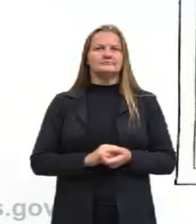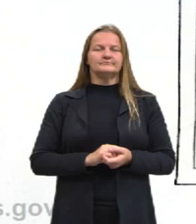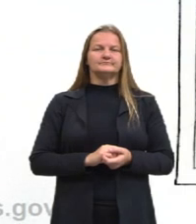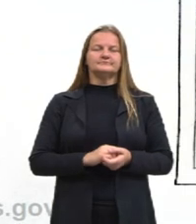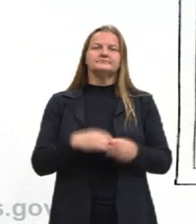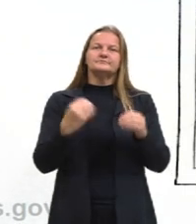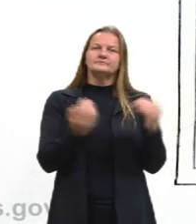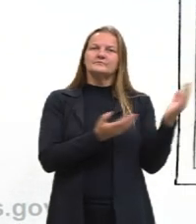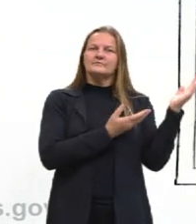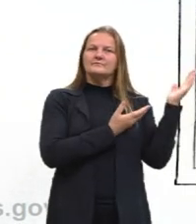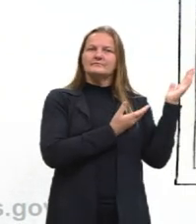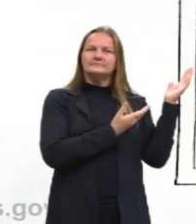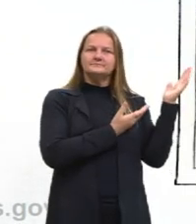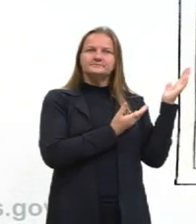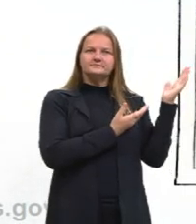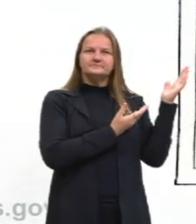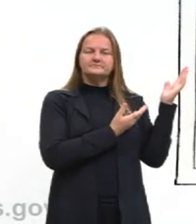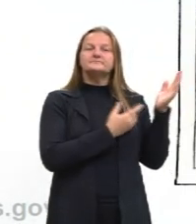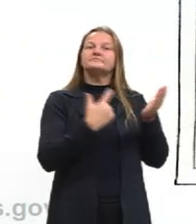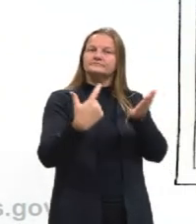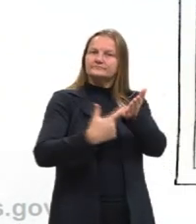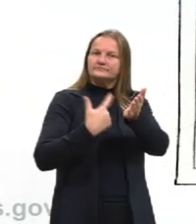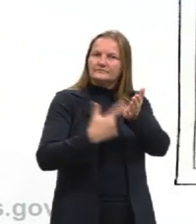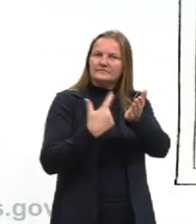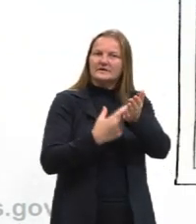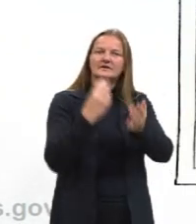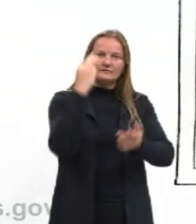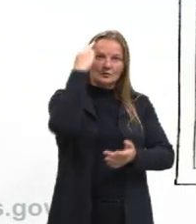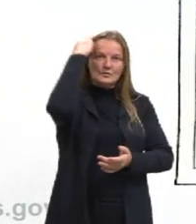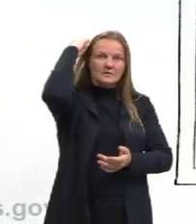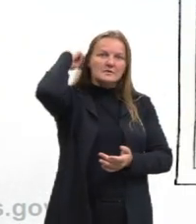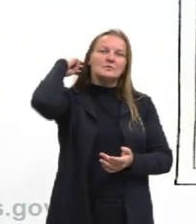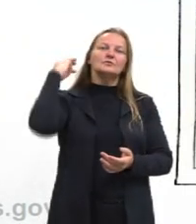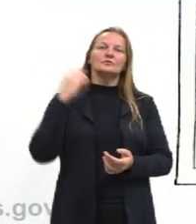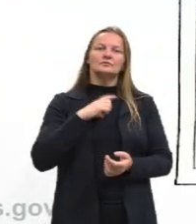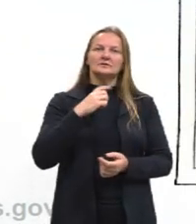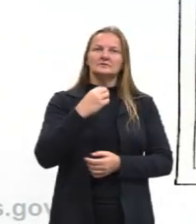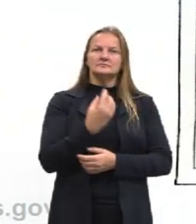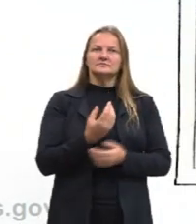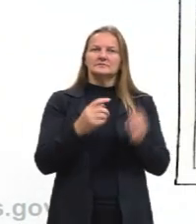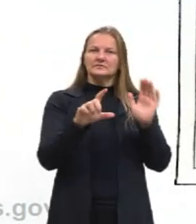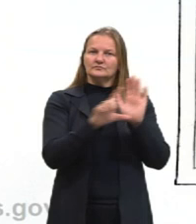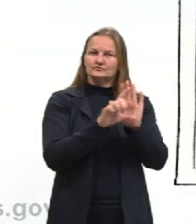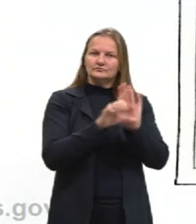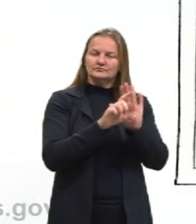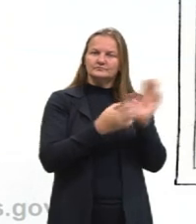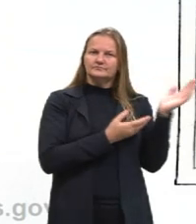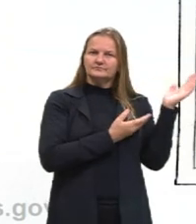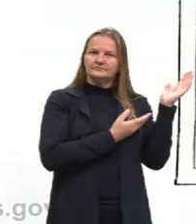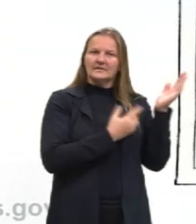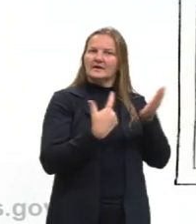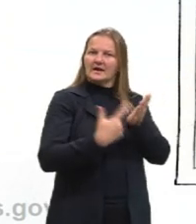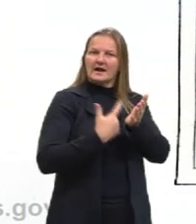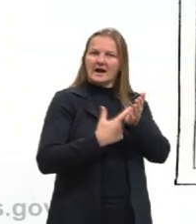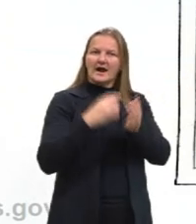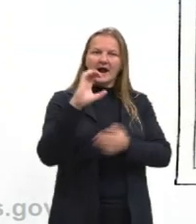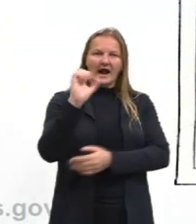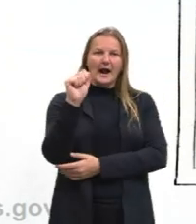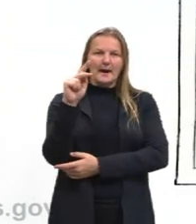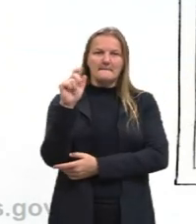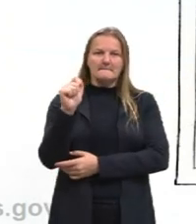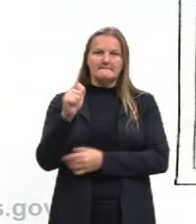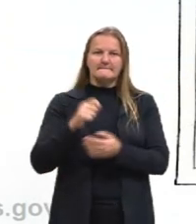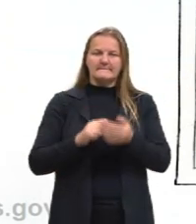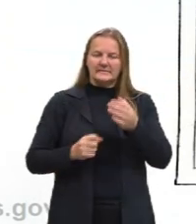Bom, esse aqui, então, é o livro do Newton, onde a gente tem as três leis. Aqui a gente tem a capa dele, quando ele foi